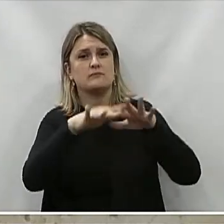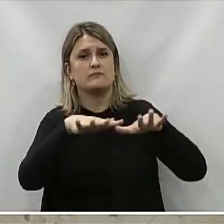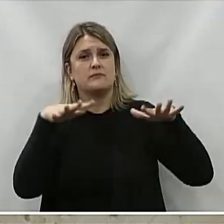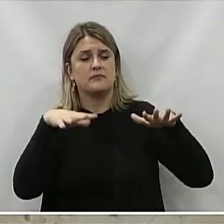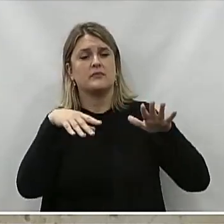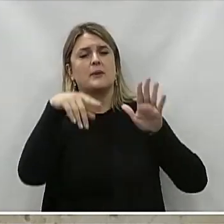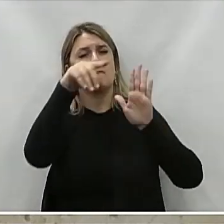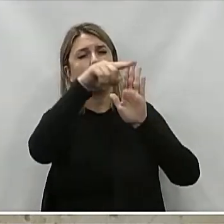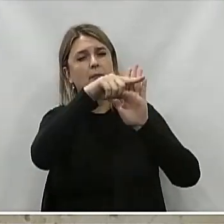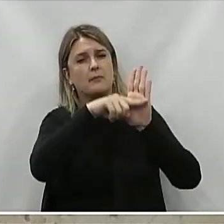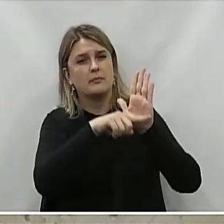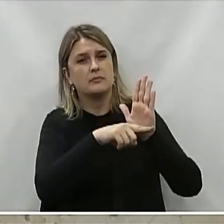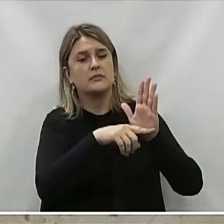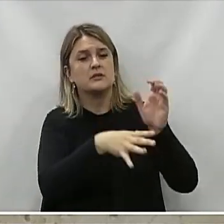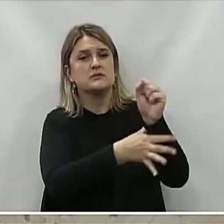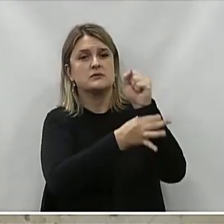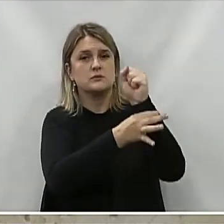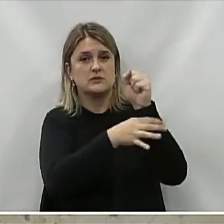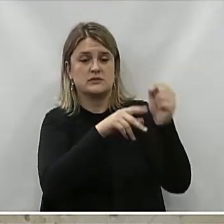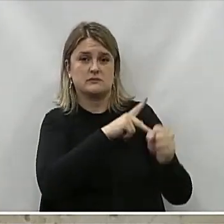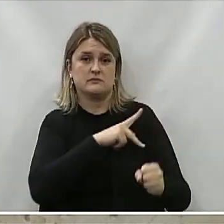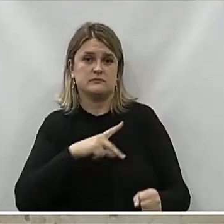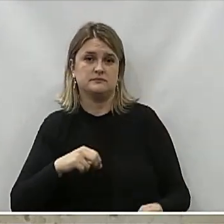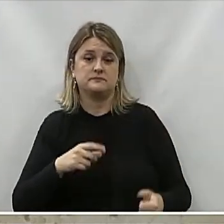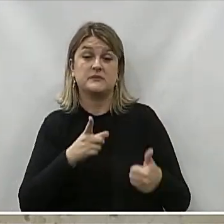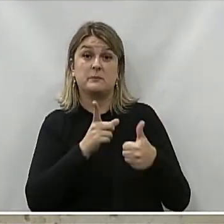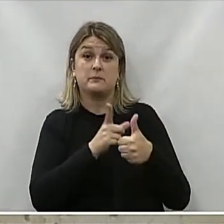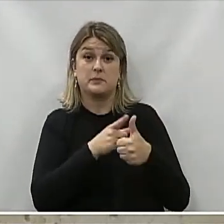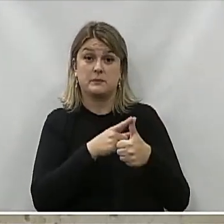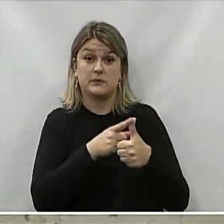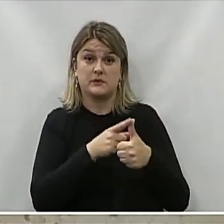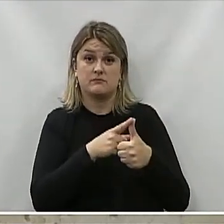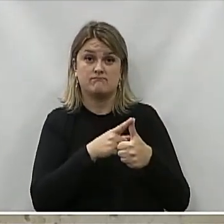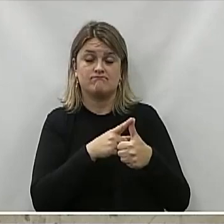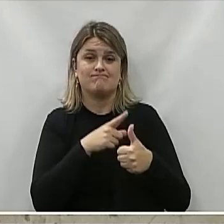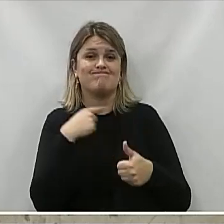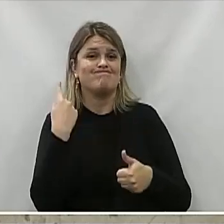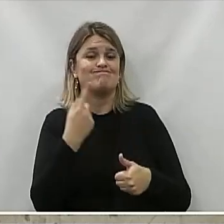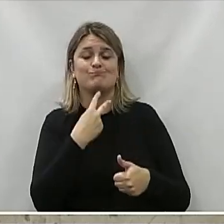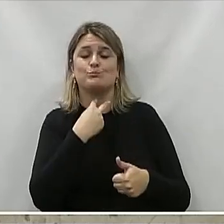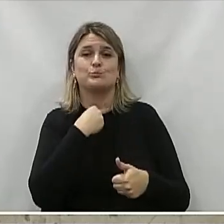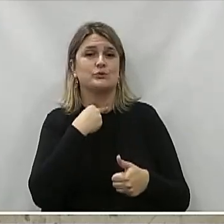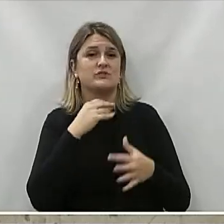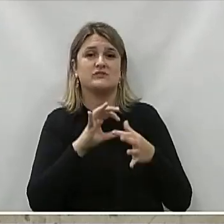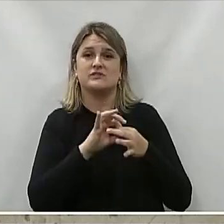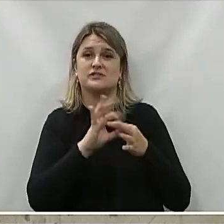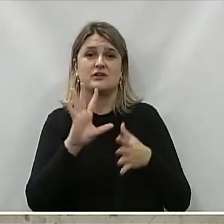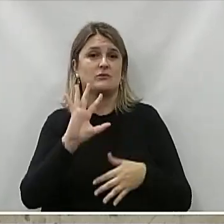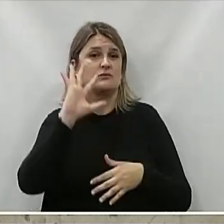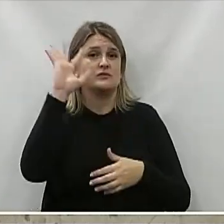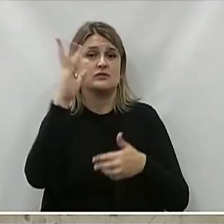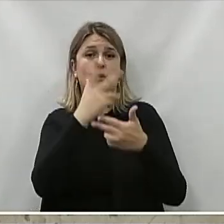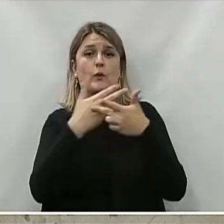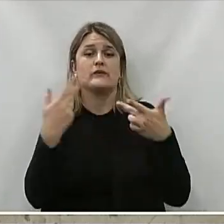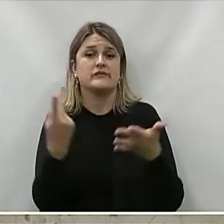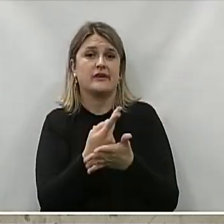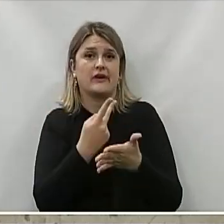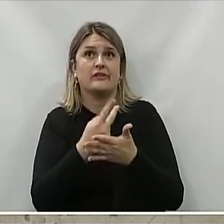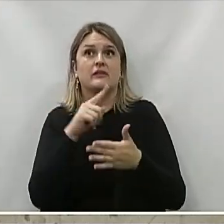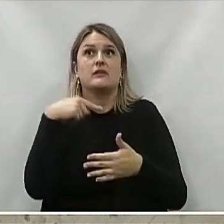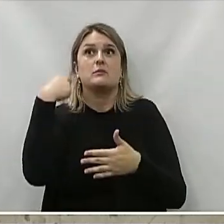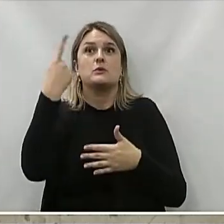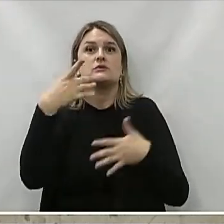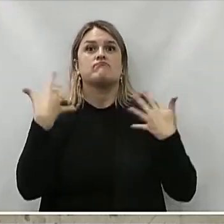segurança pública É muito importante Primeiro de tudo A gente não pode Deixar acontecer Algo Para depois Tomar